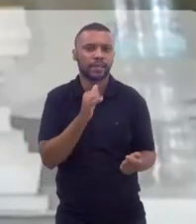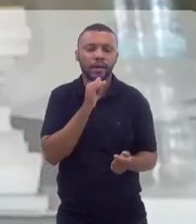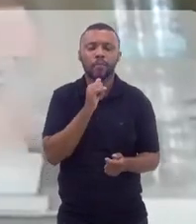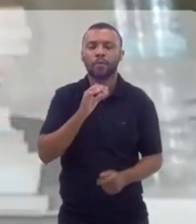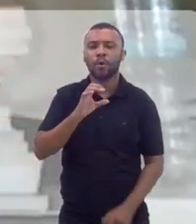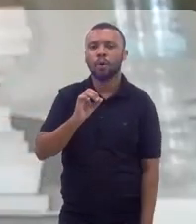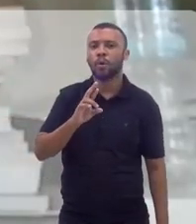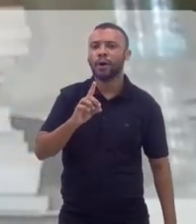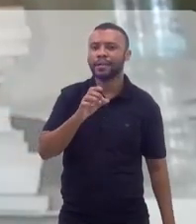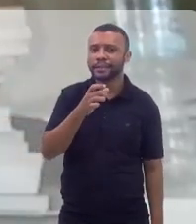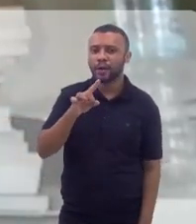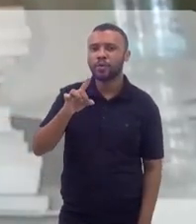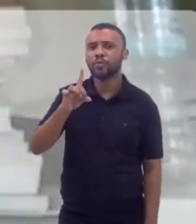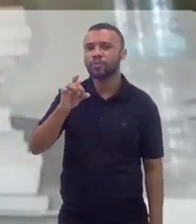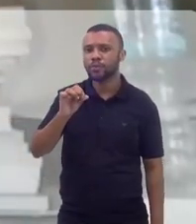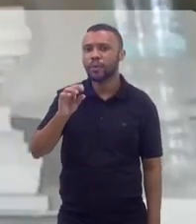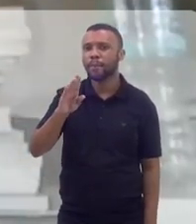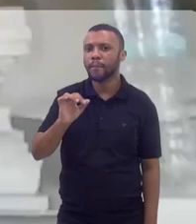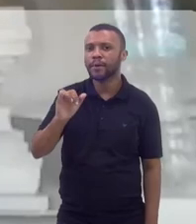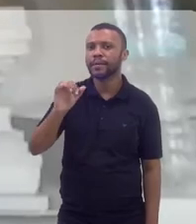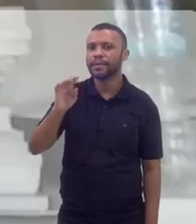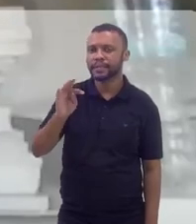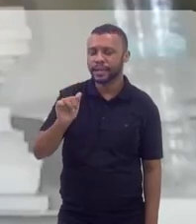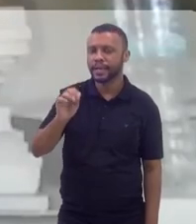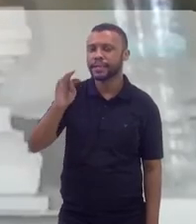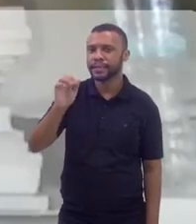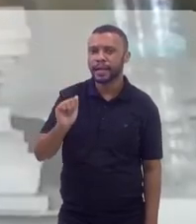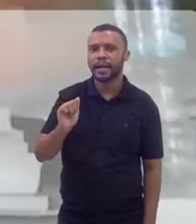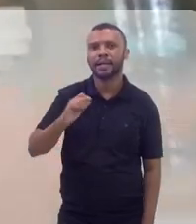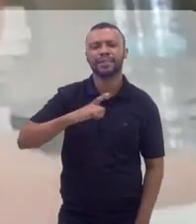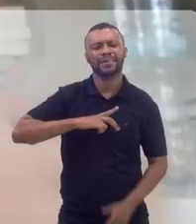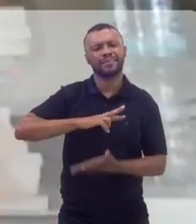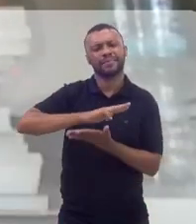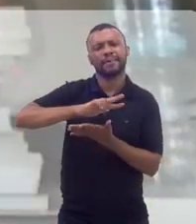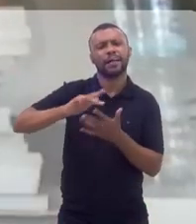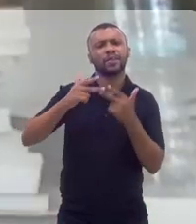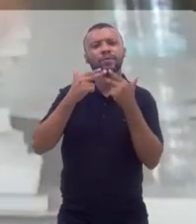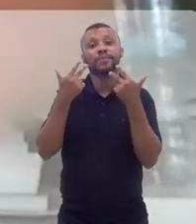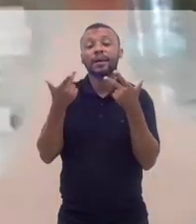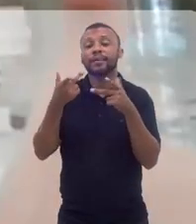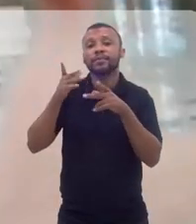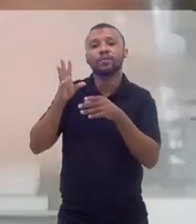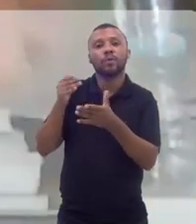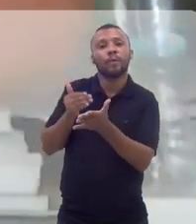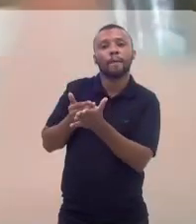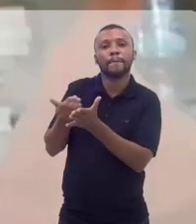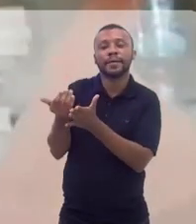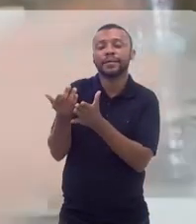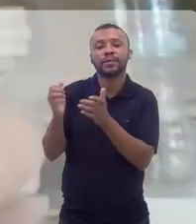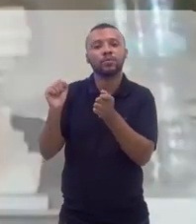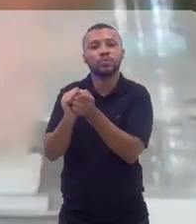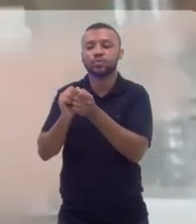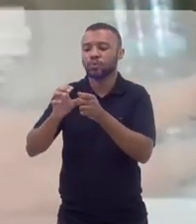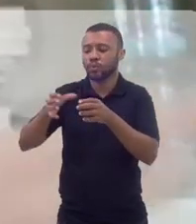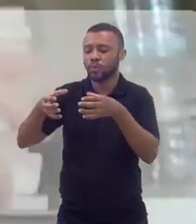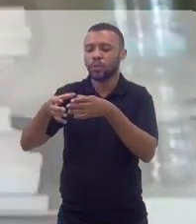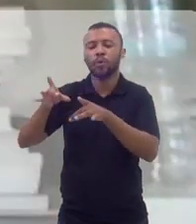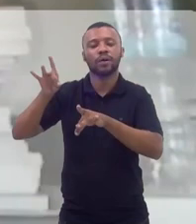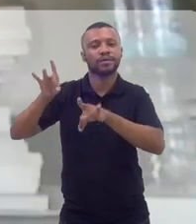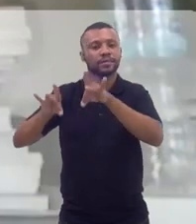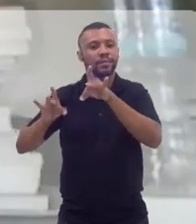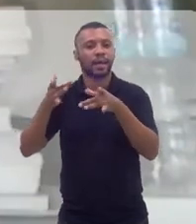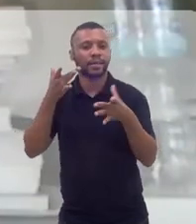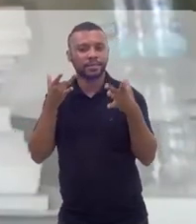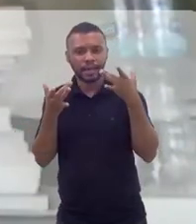o Cordão Moitatá. O Cordão Moitatá traz lá a Companhia de Mistérios e Novidades, que é uma companhia de teatro, junto. Moitatá, que é um